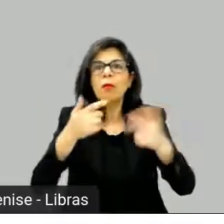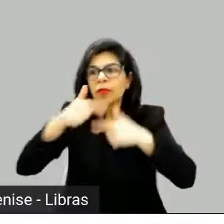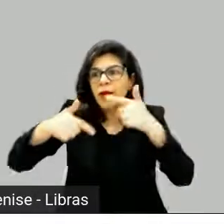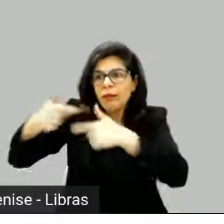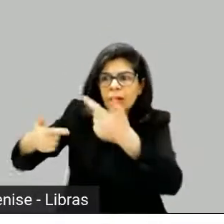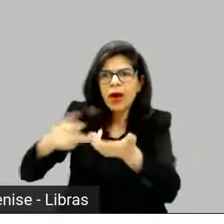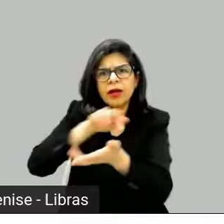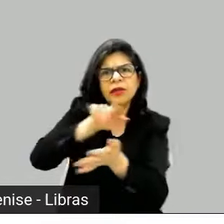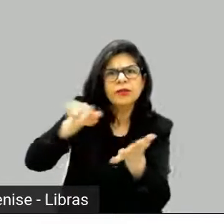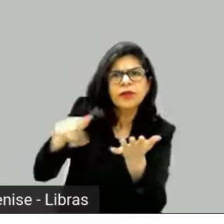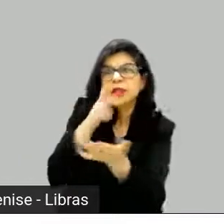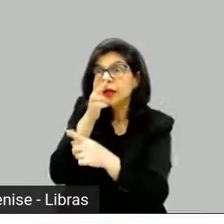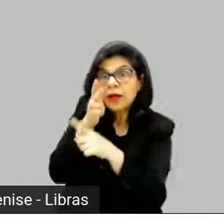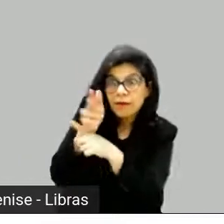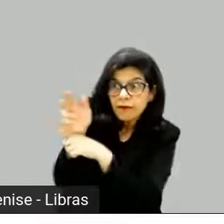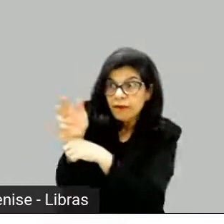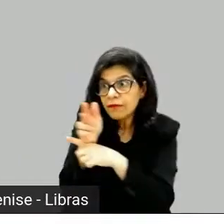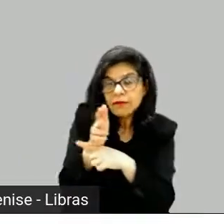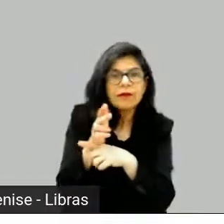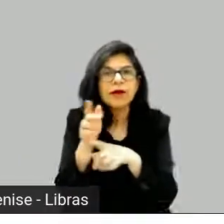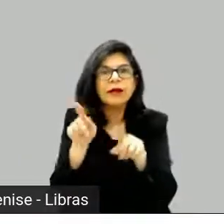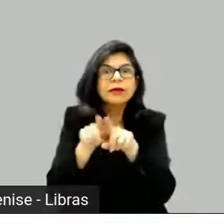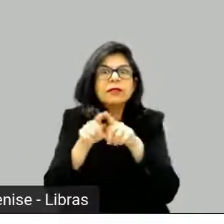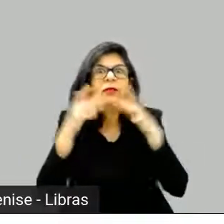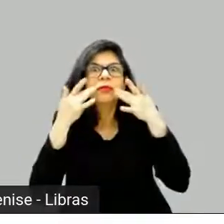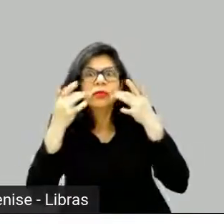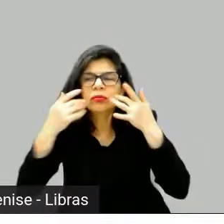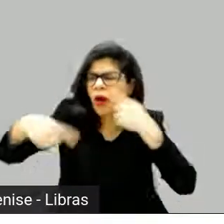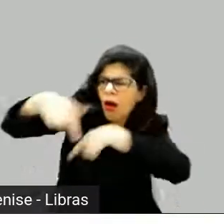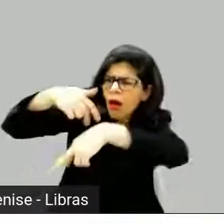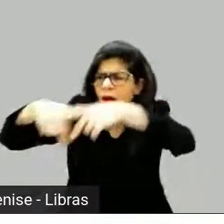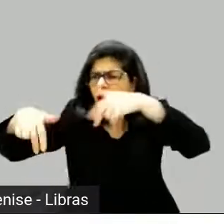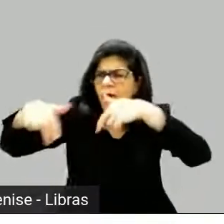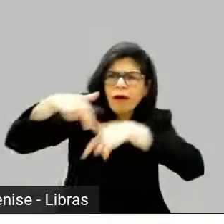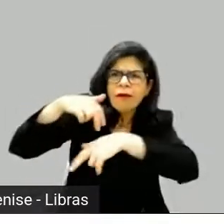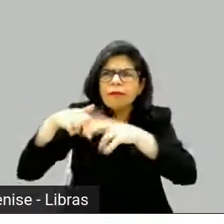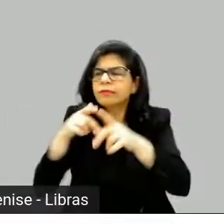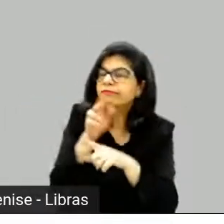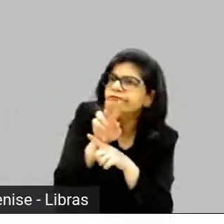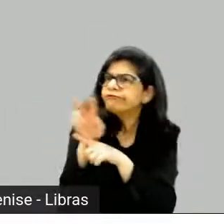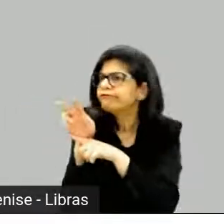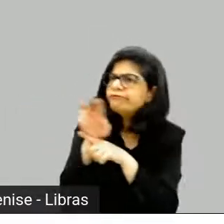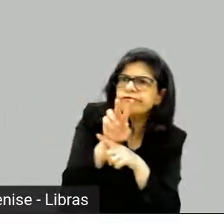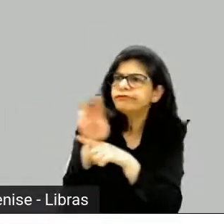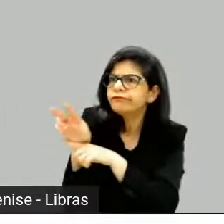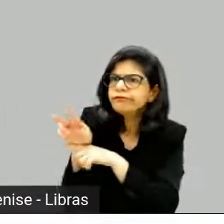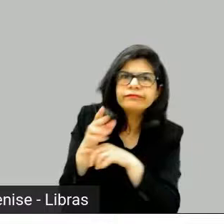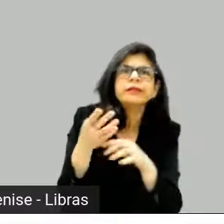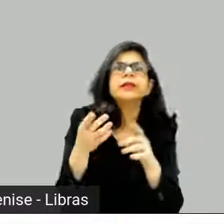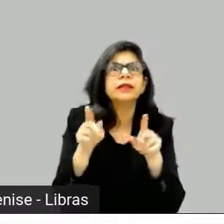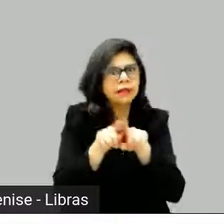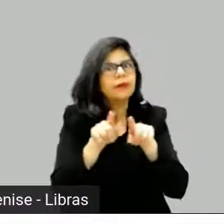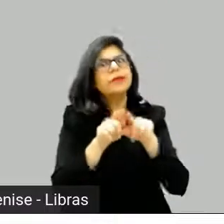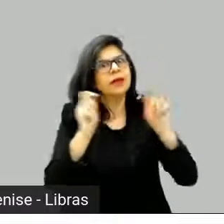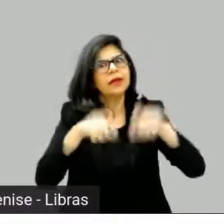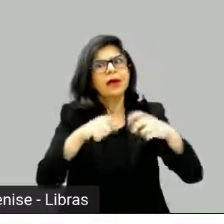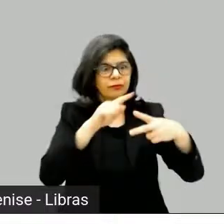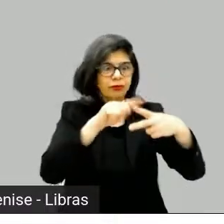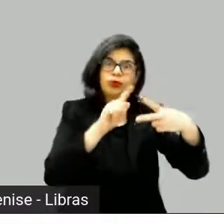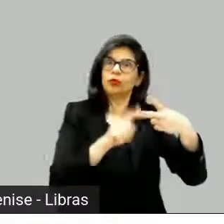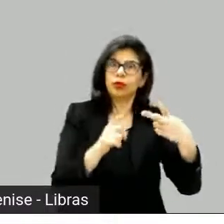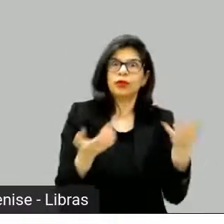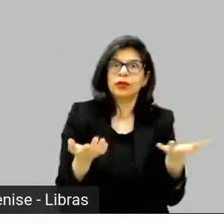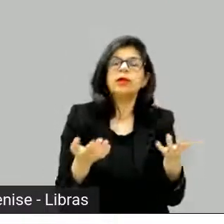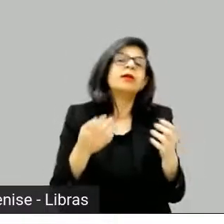vários níveis, de entrar na sala da produtora e conversar se eu conseguia mais um personagem,